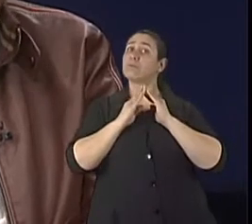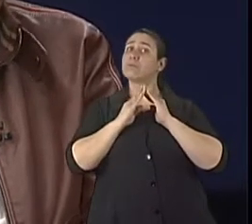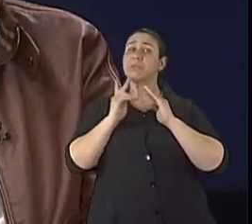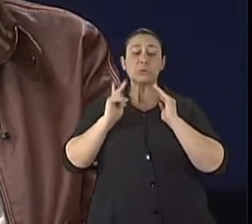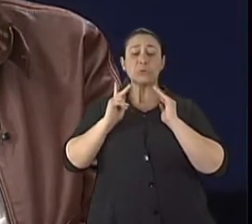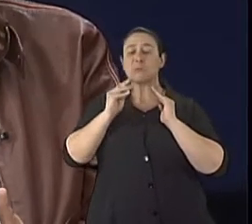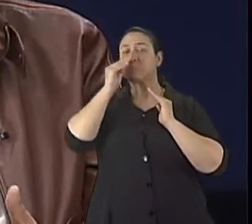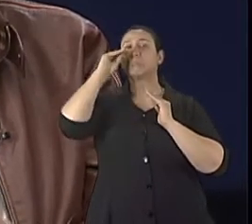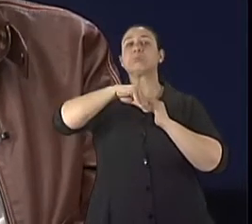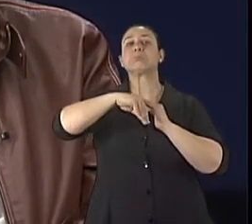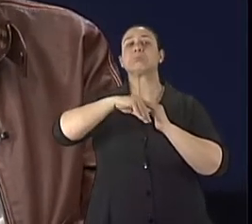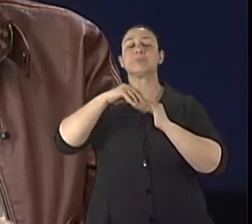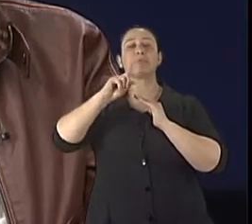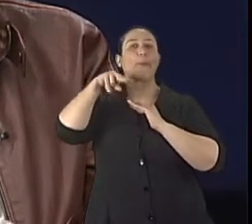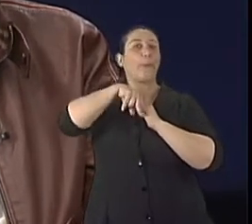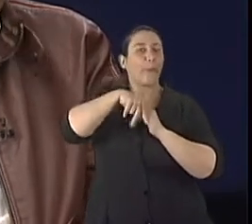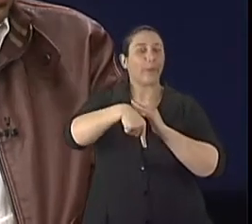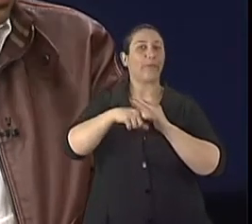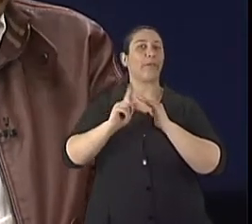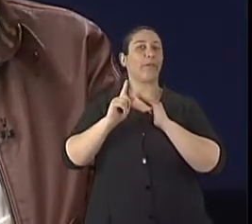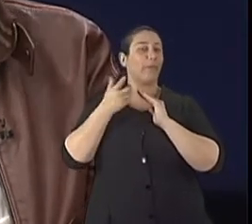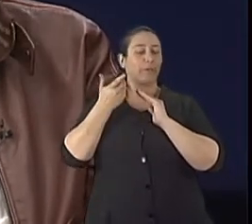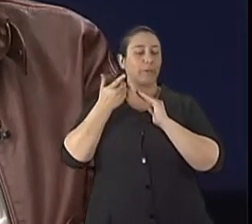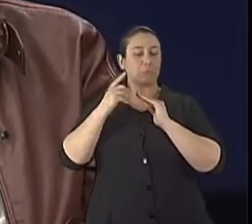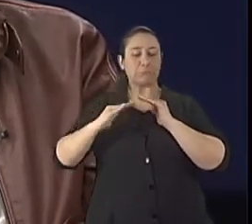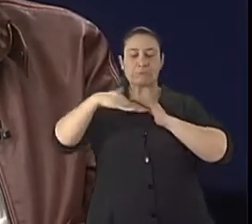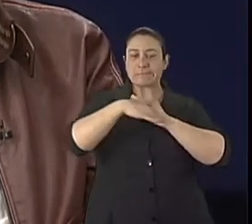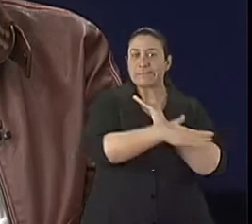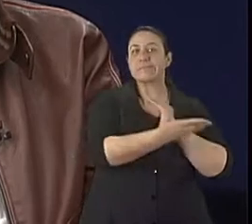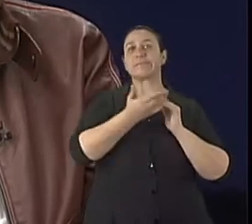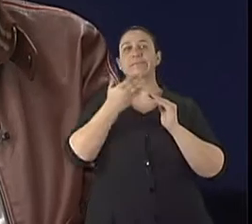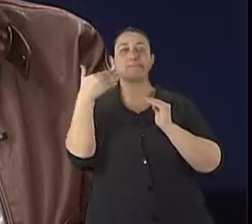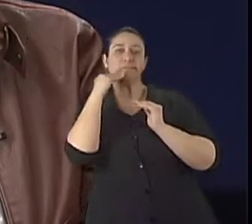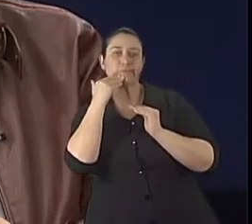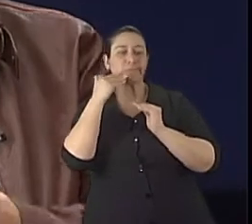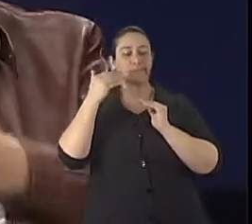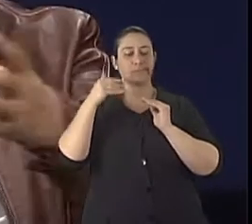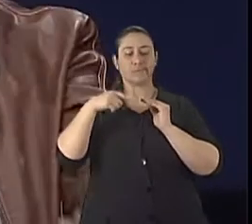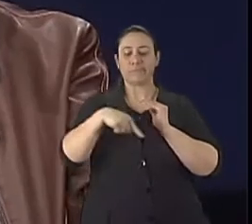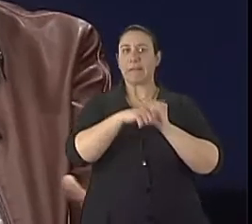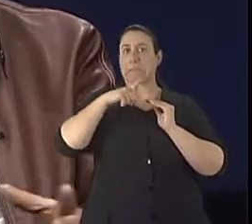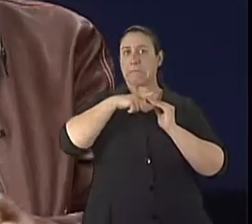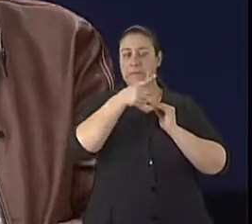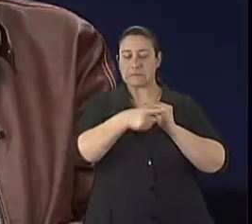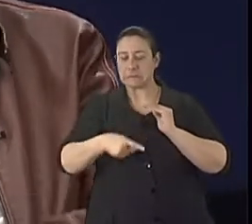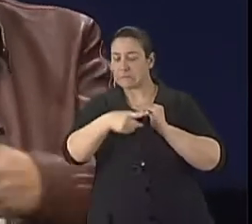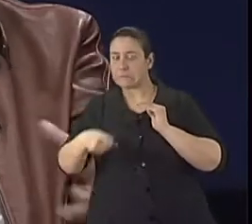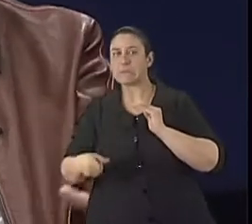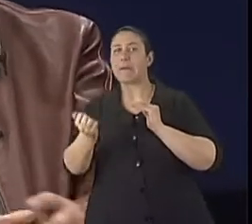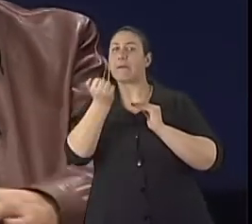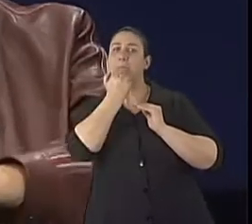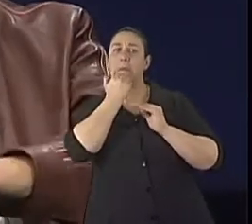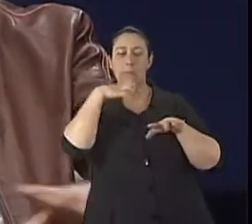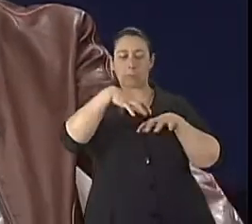completamente desordenada, com problemas de fissuras, pedras